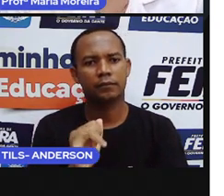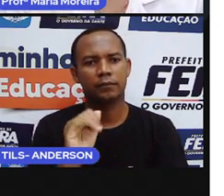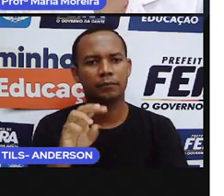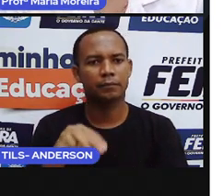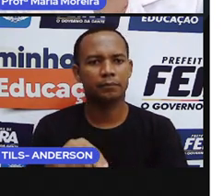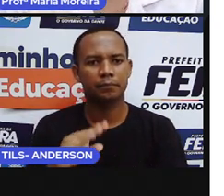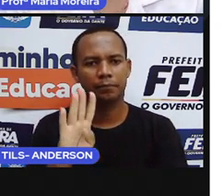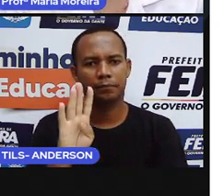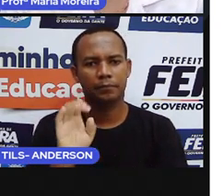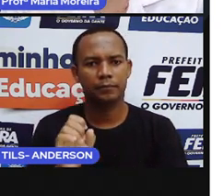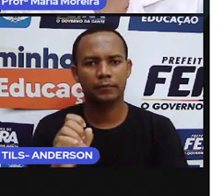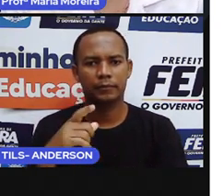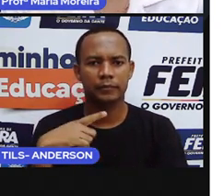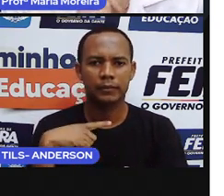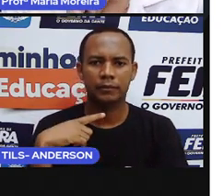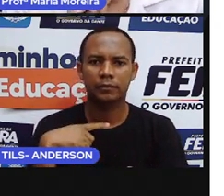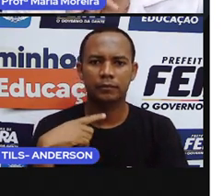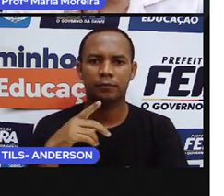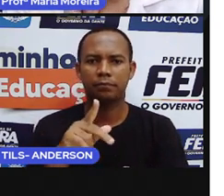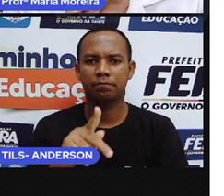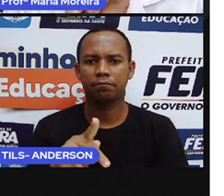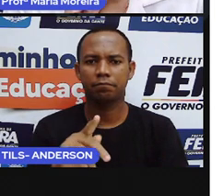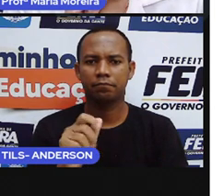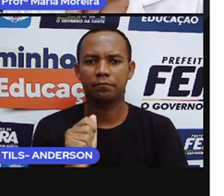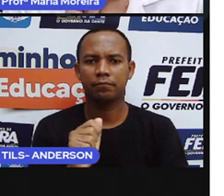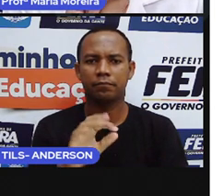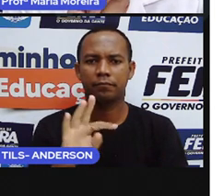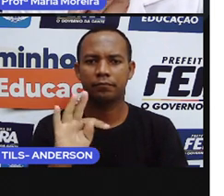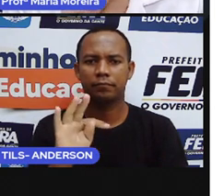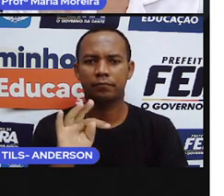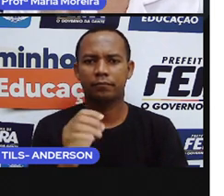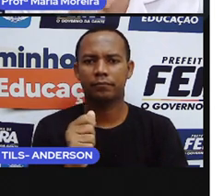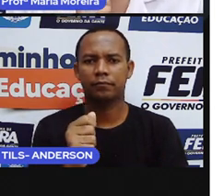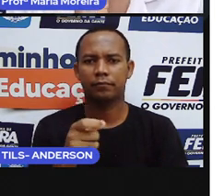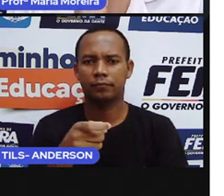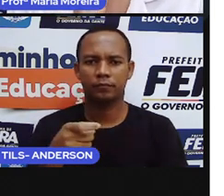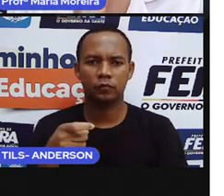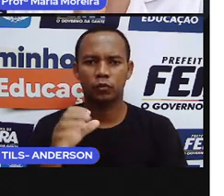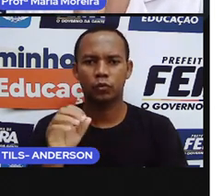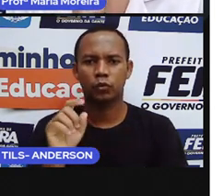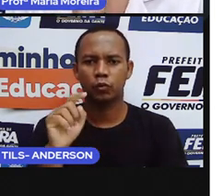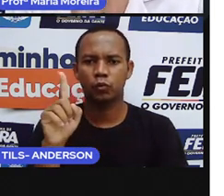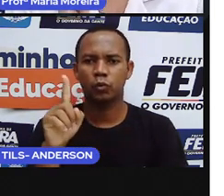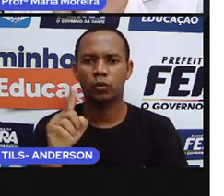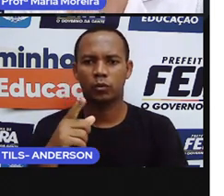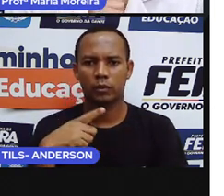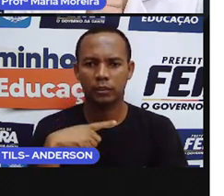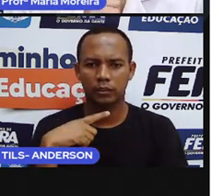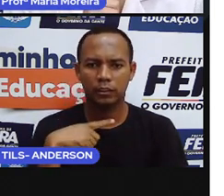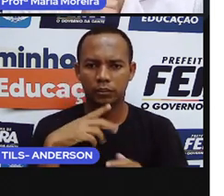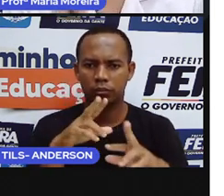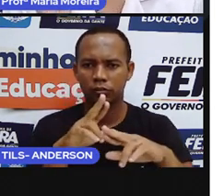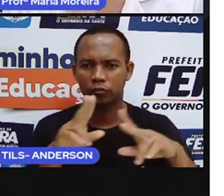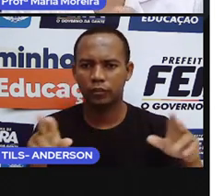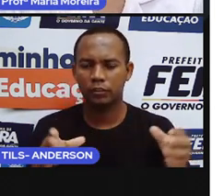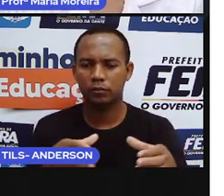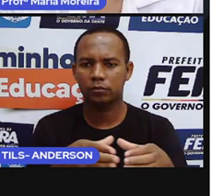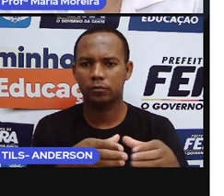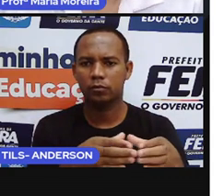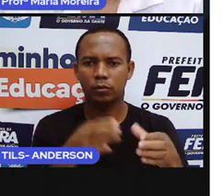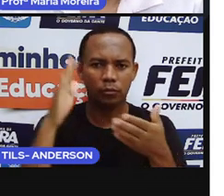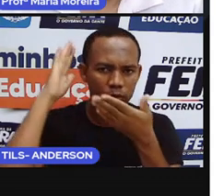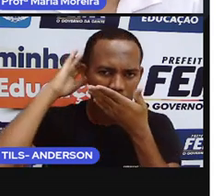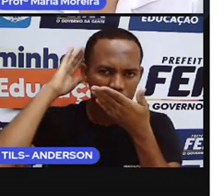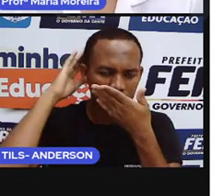Pai, no Filipeira, de novo, a pessoa pergunta, será que existe alguns indígenas? Será que tem o